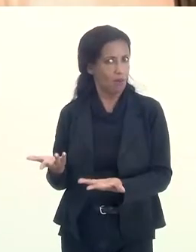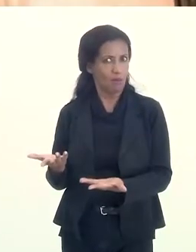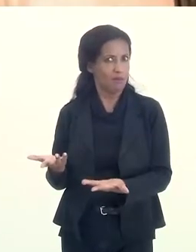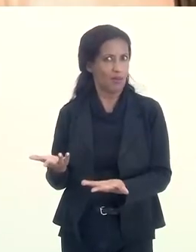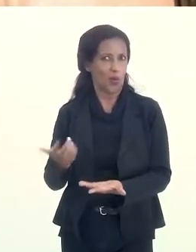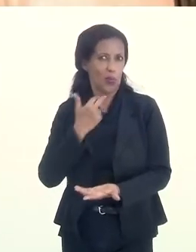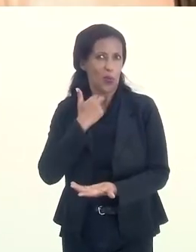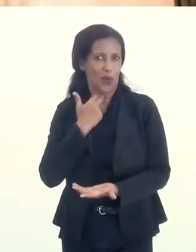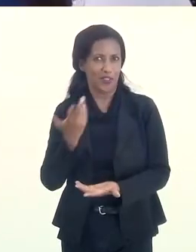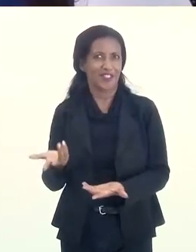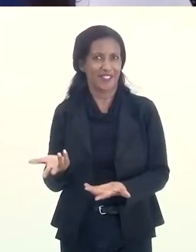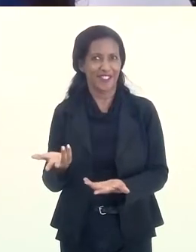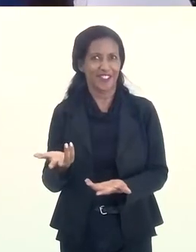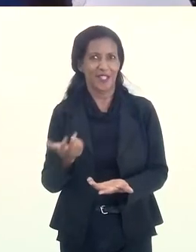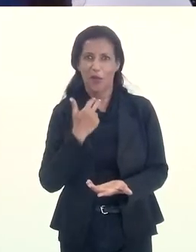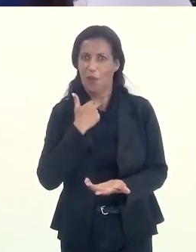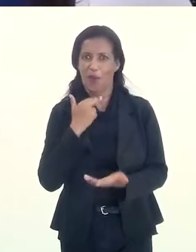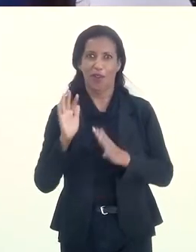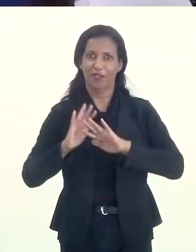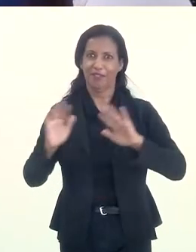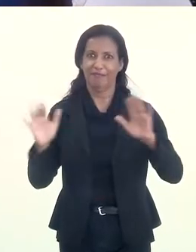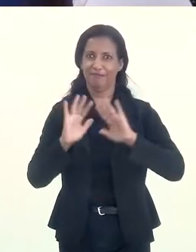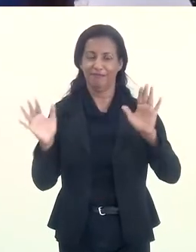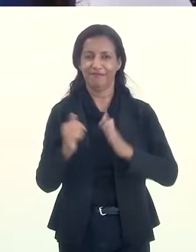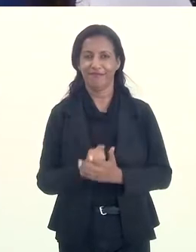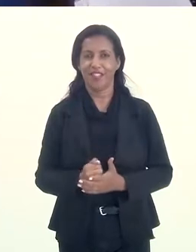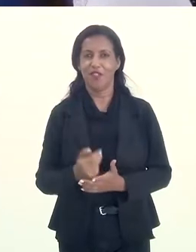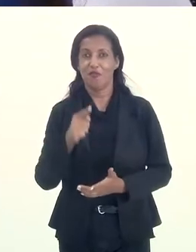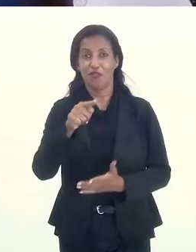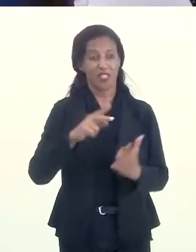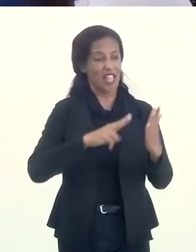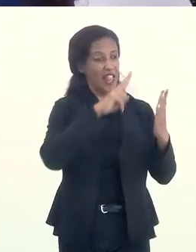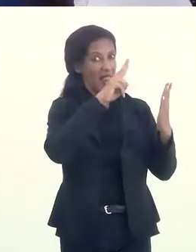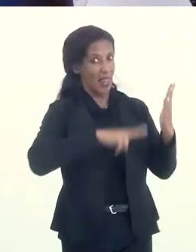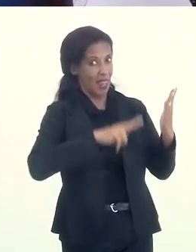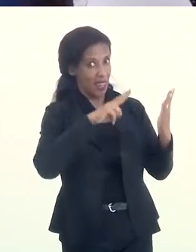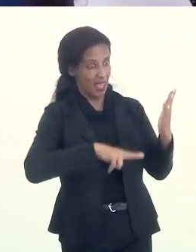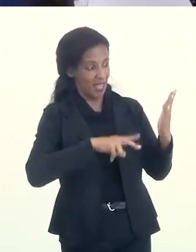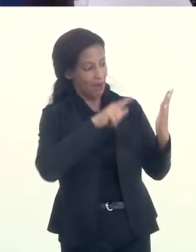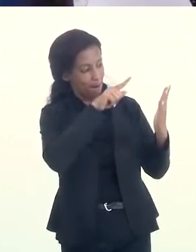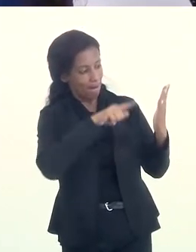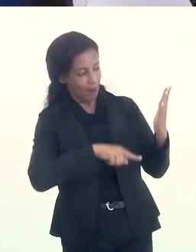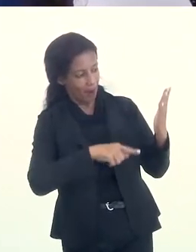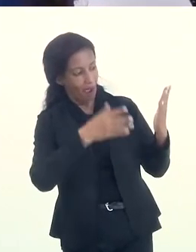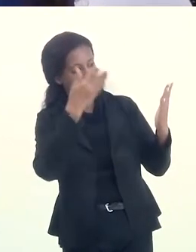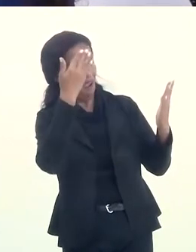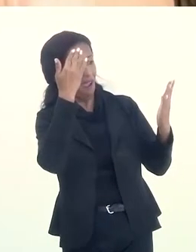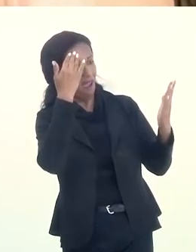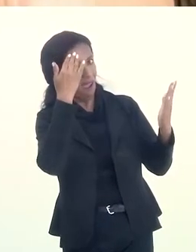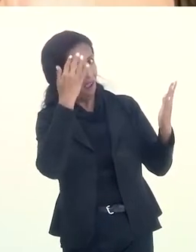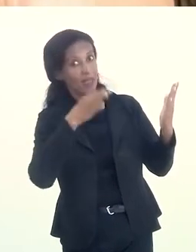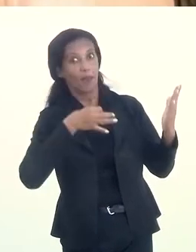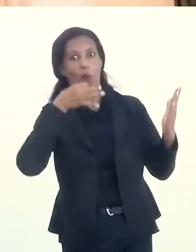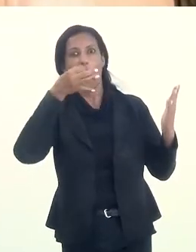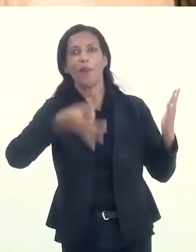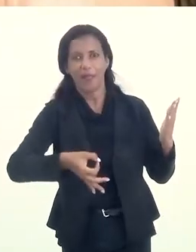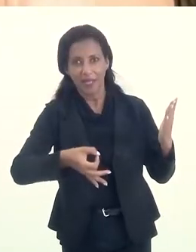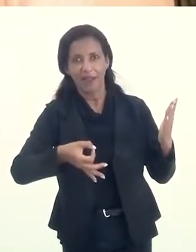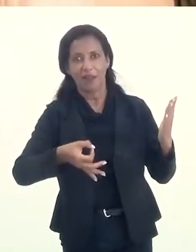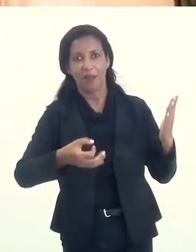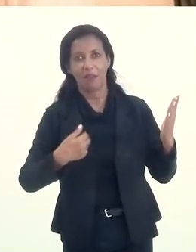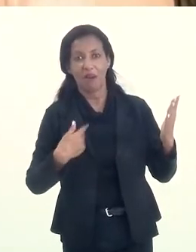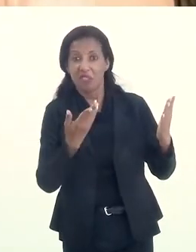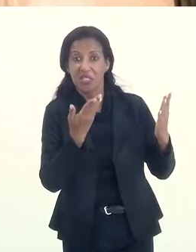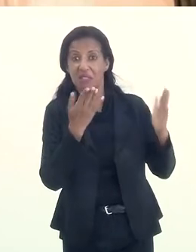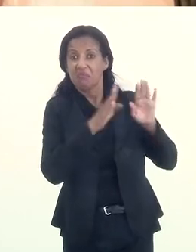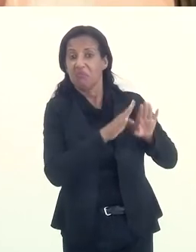coisa. Não li e não gostei. Não pode ser assim. Nós precisamos estar disponíveis principalmente para as coisas de que a gente não